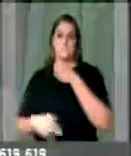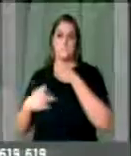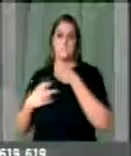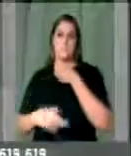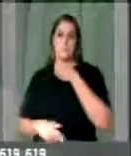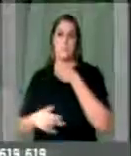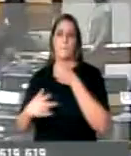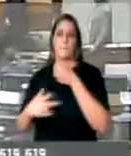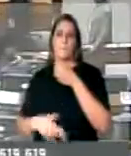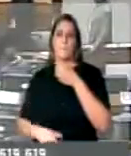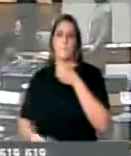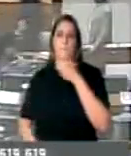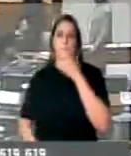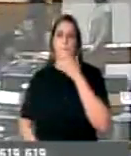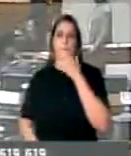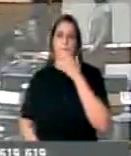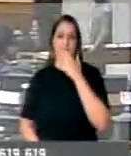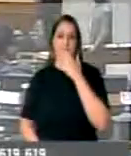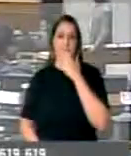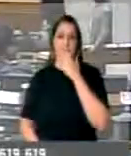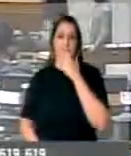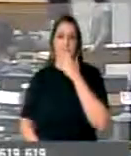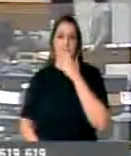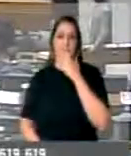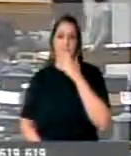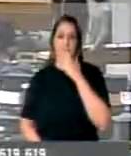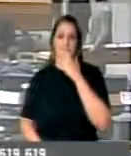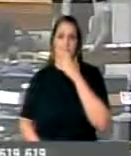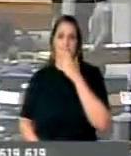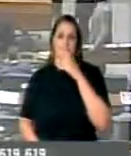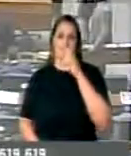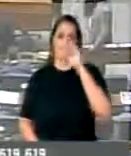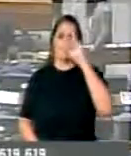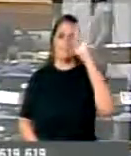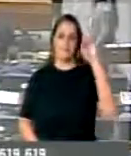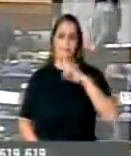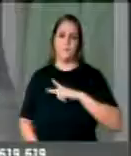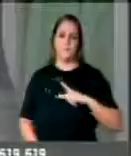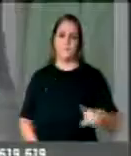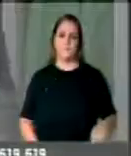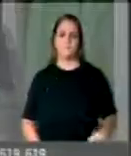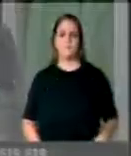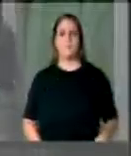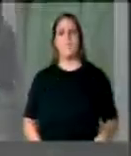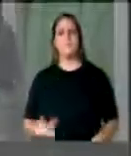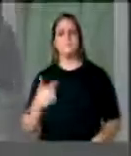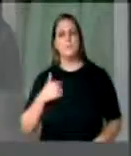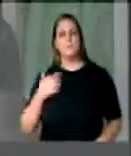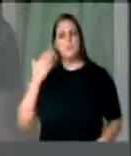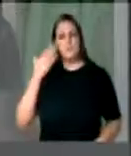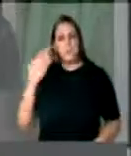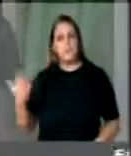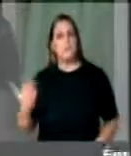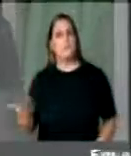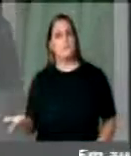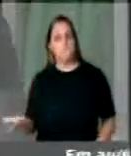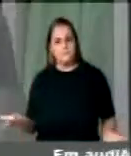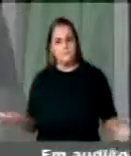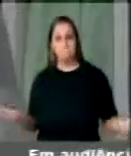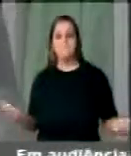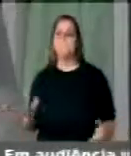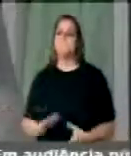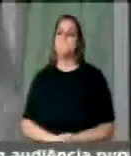um minuto. Quero, senhor presidente, agradeço a vossa excelência a compreensão.